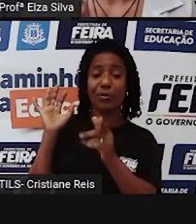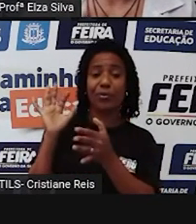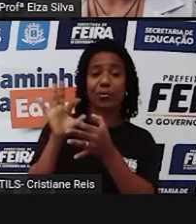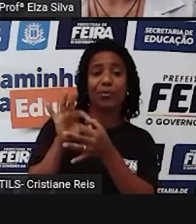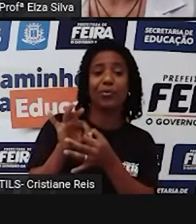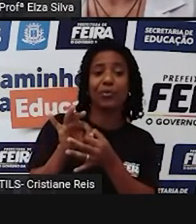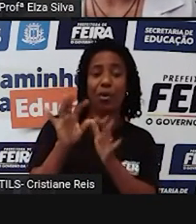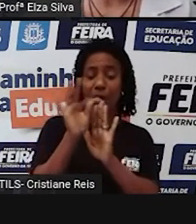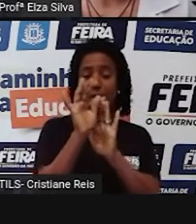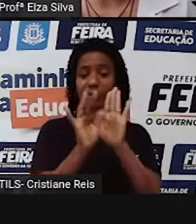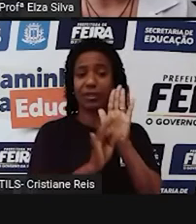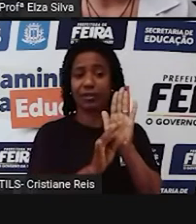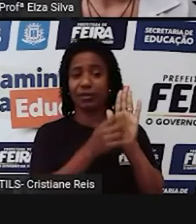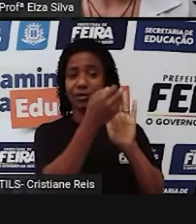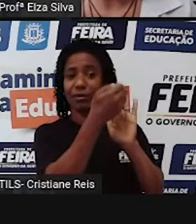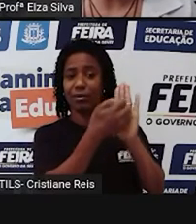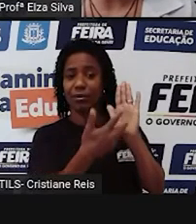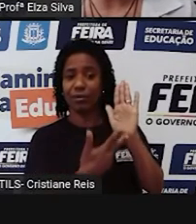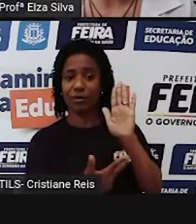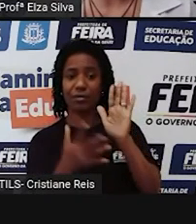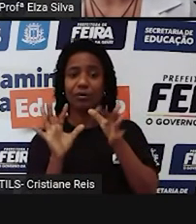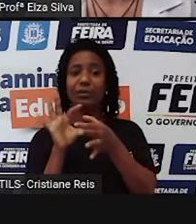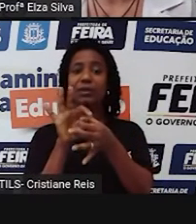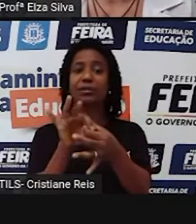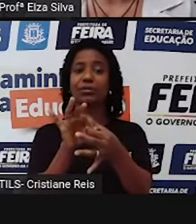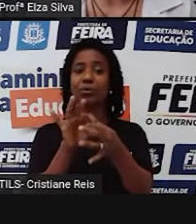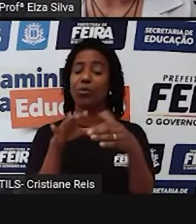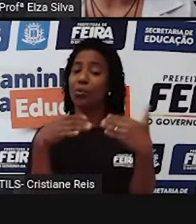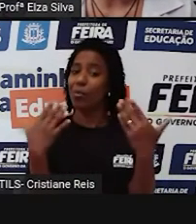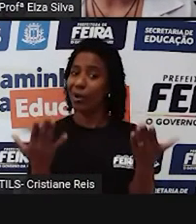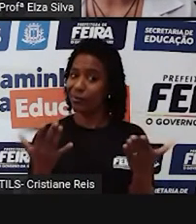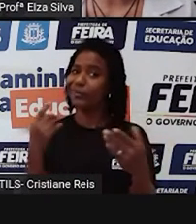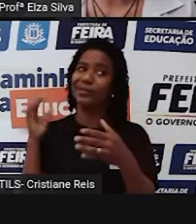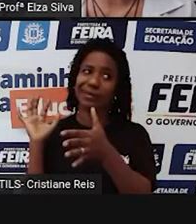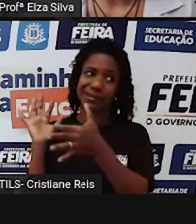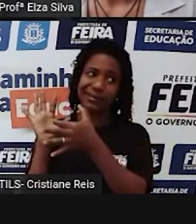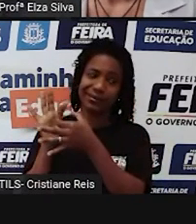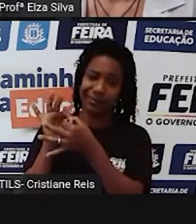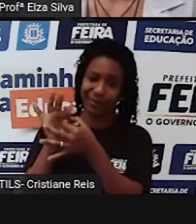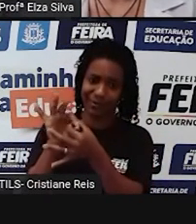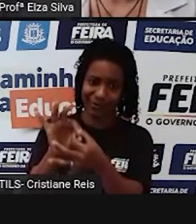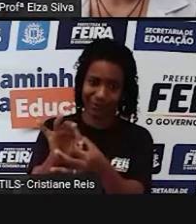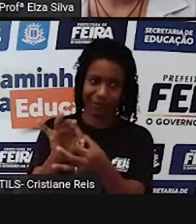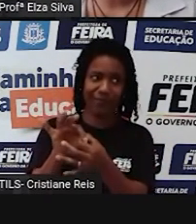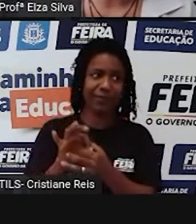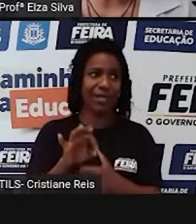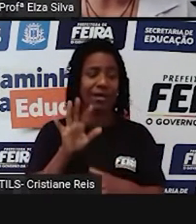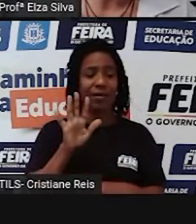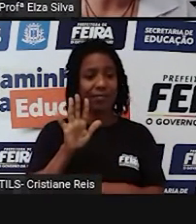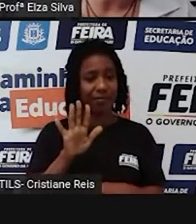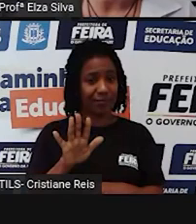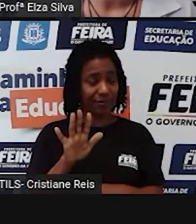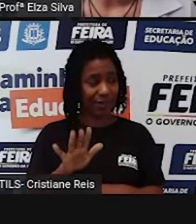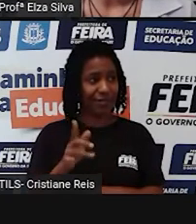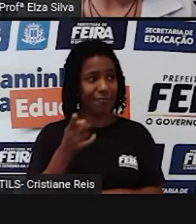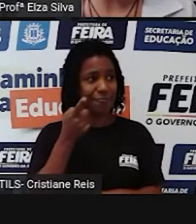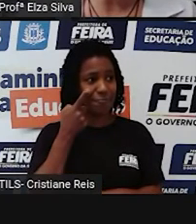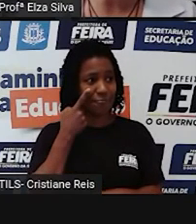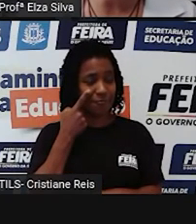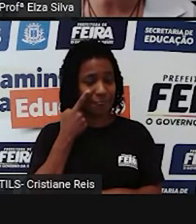que vocês vão conseguir entender o significado da palavra Mas eu quero que vocês olhem